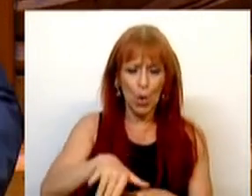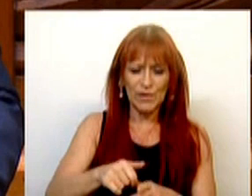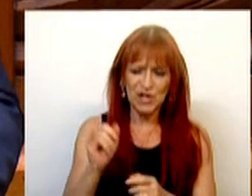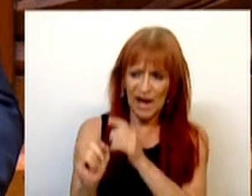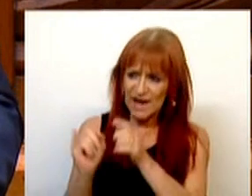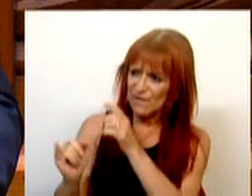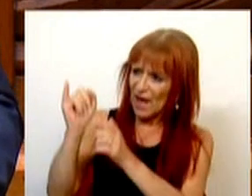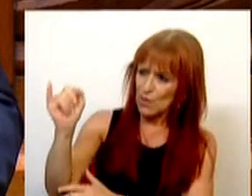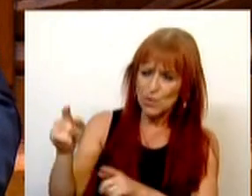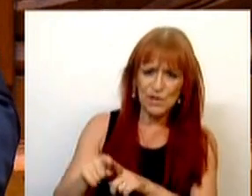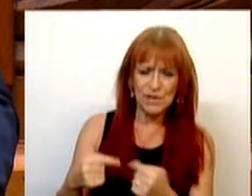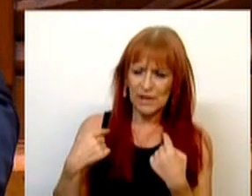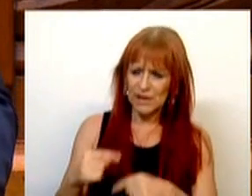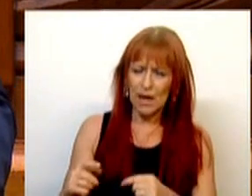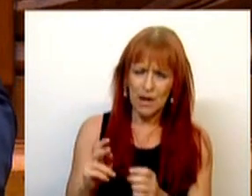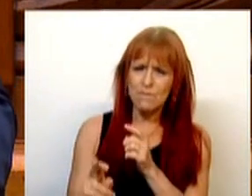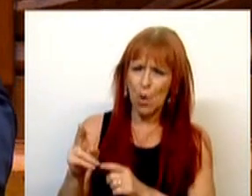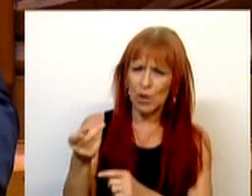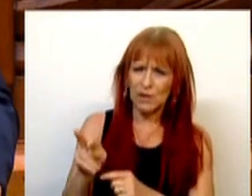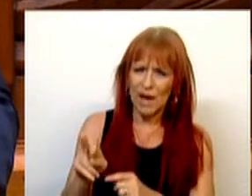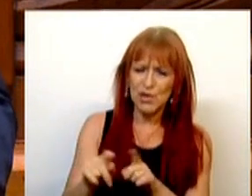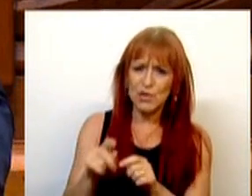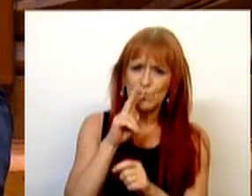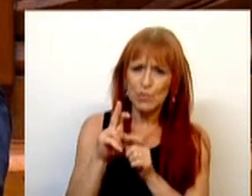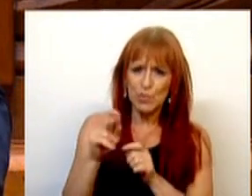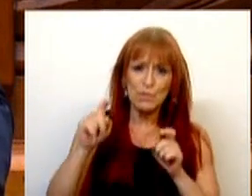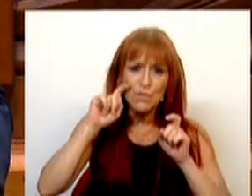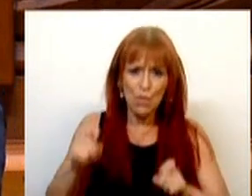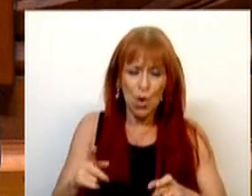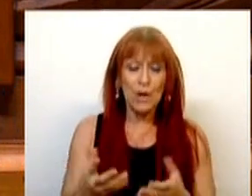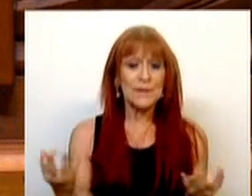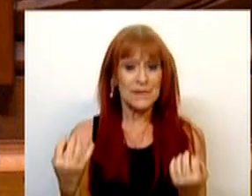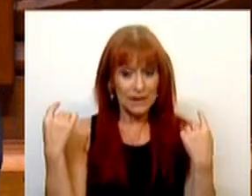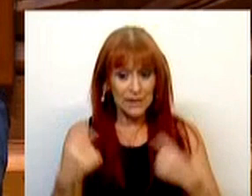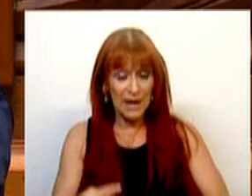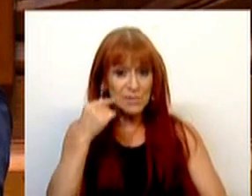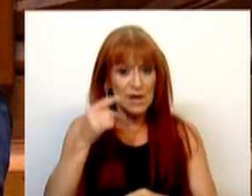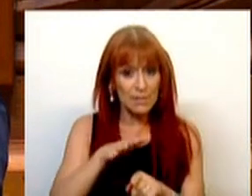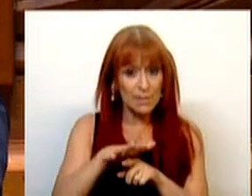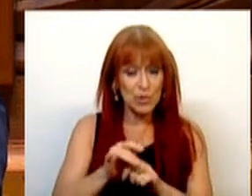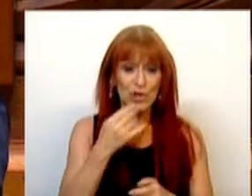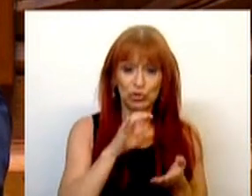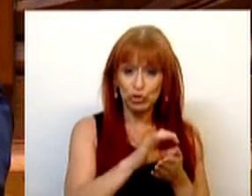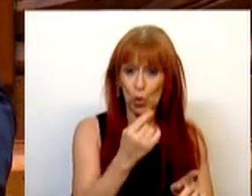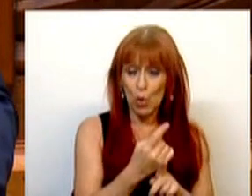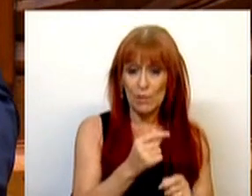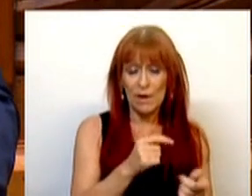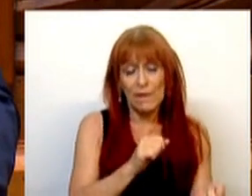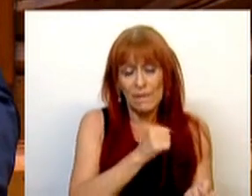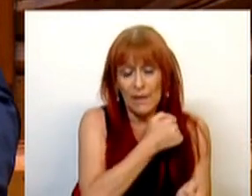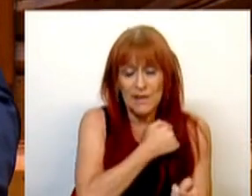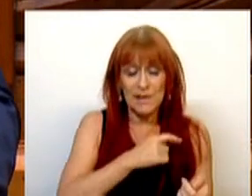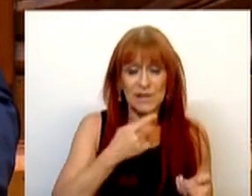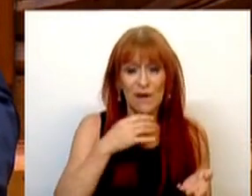de inflação tem conduzido ao aumento das taxas de juros, sendo certo que tal facto tem especial impacto nos créditos para as famílias,